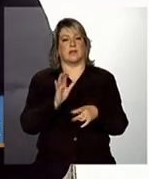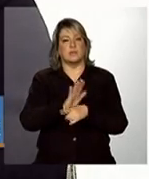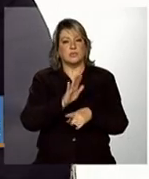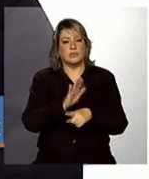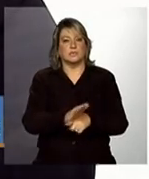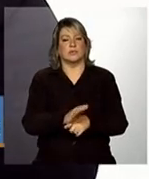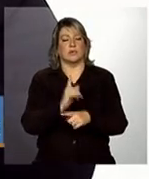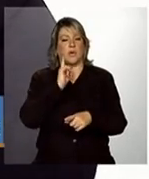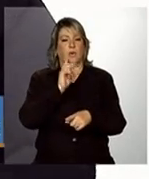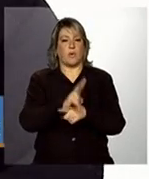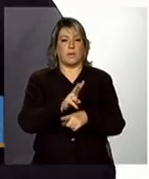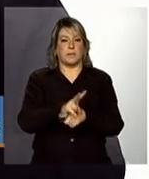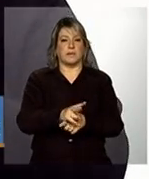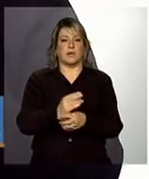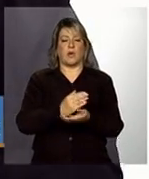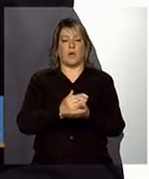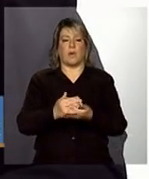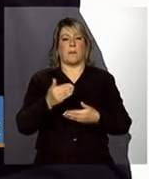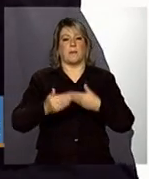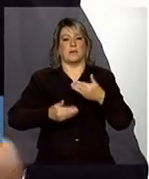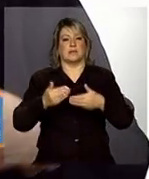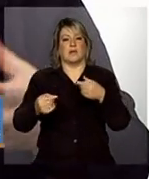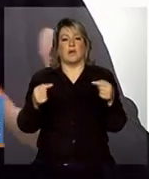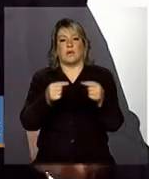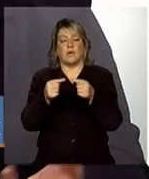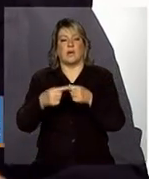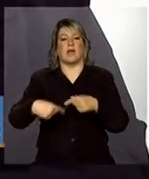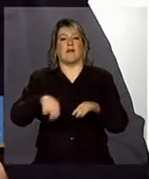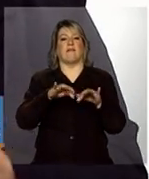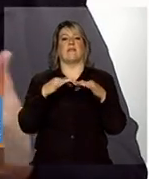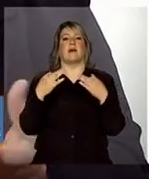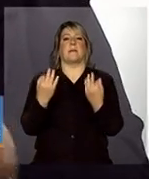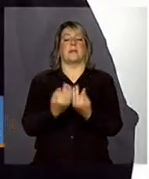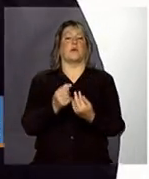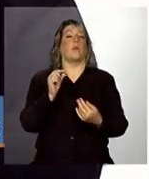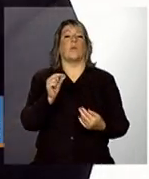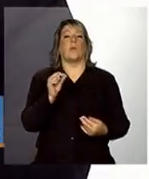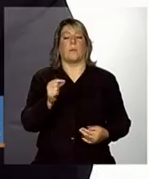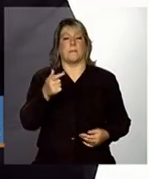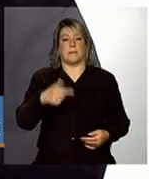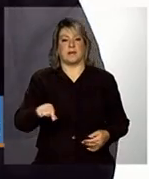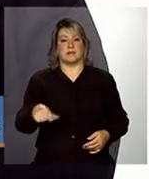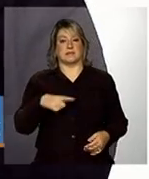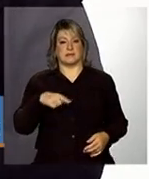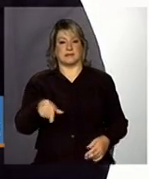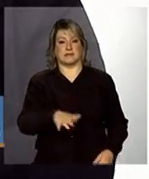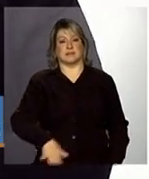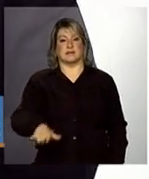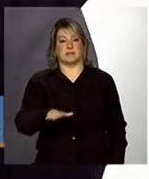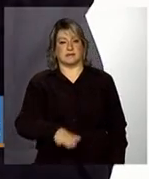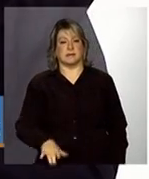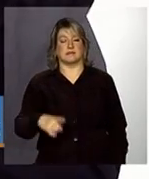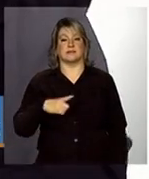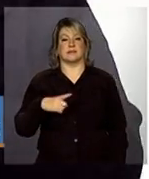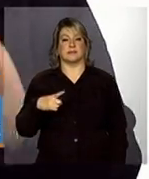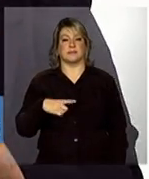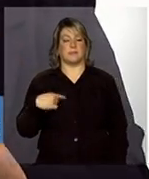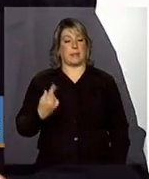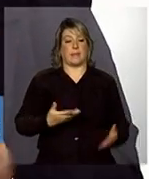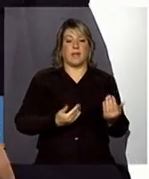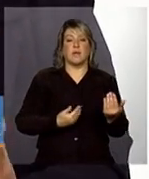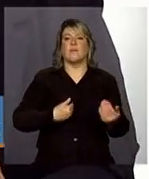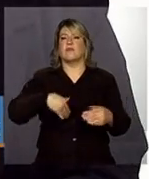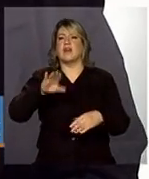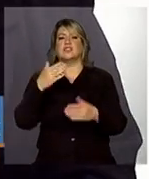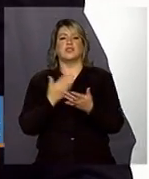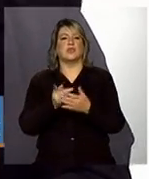acompanhamento, para iniciar o processo de acordo com essa família, ver o que mais, além da criança ou do adolescente que não está indo para a escola,